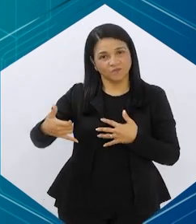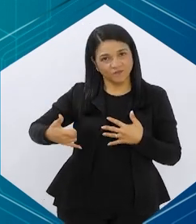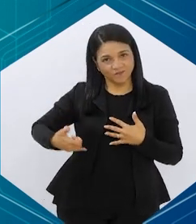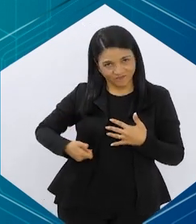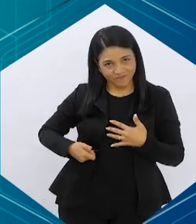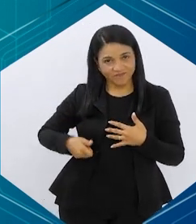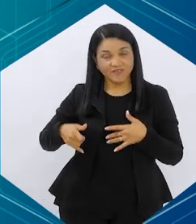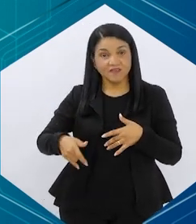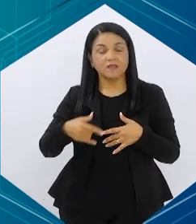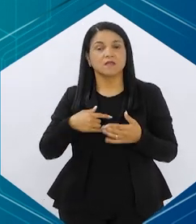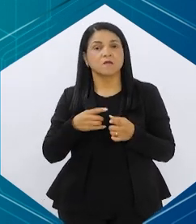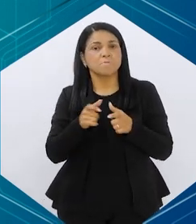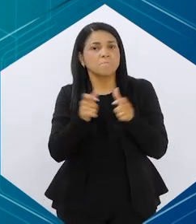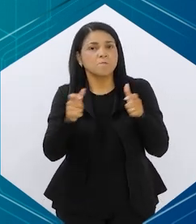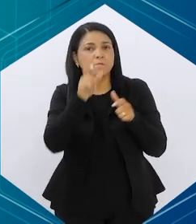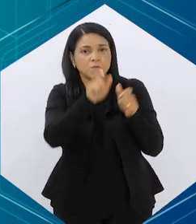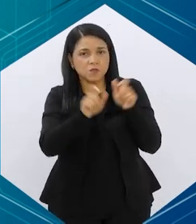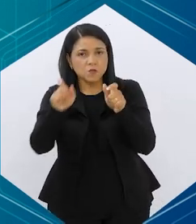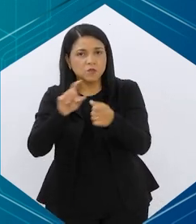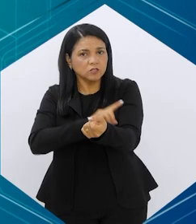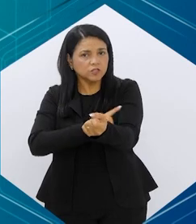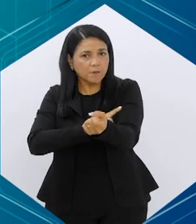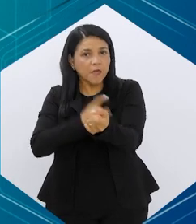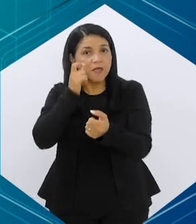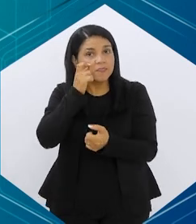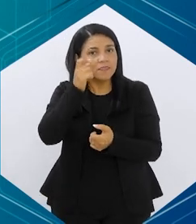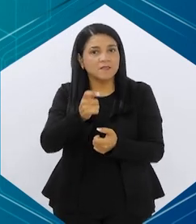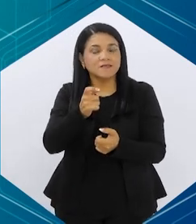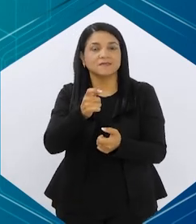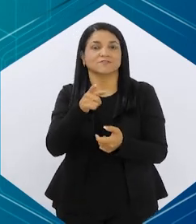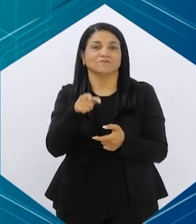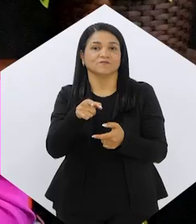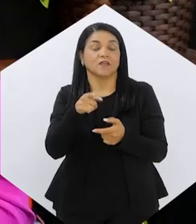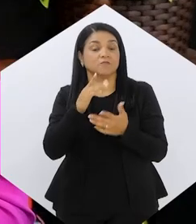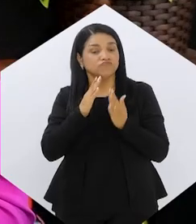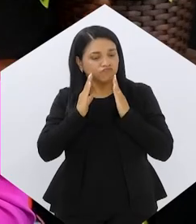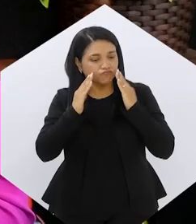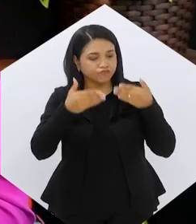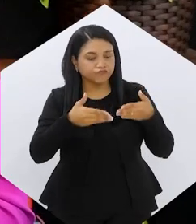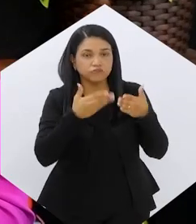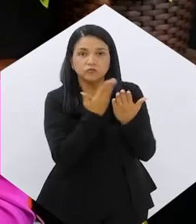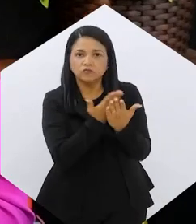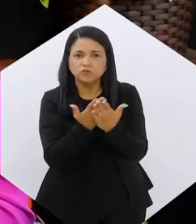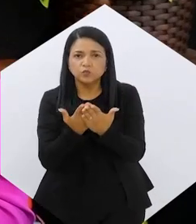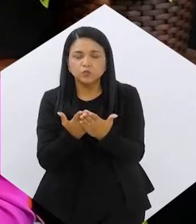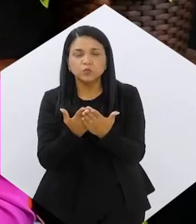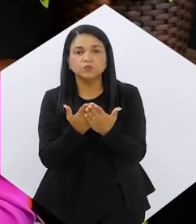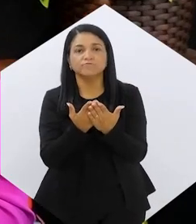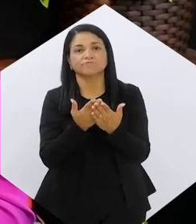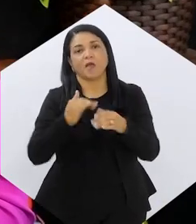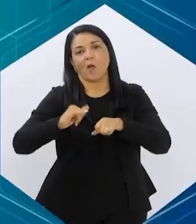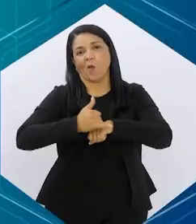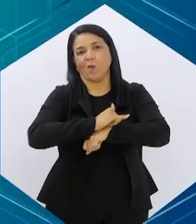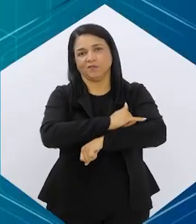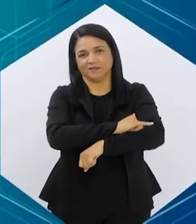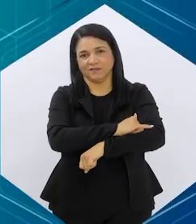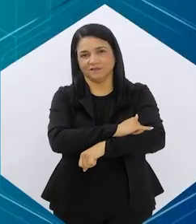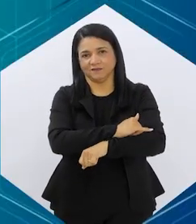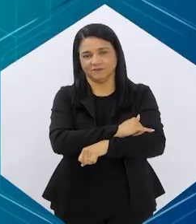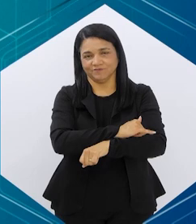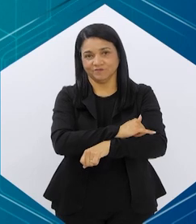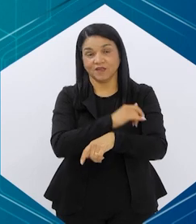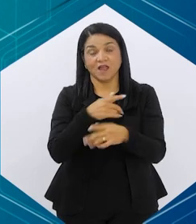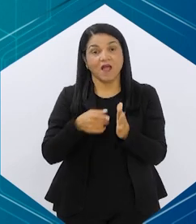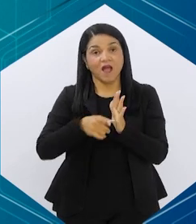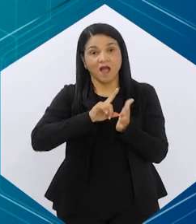maior parte dos pacientes com diabetes era interessante, e daí seguiram os estudos no caminho da obesidade. Antes